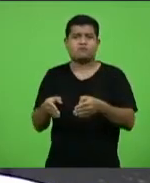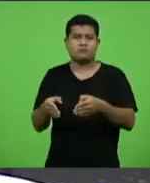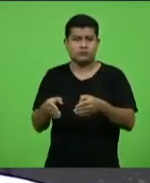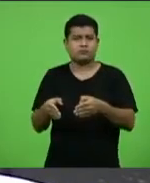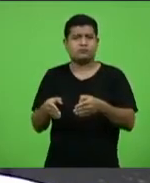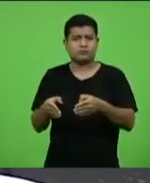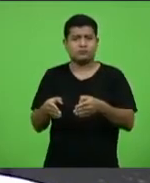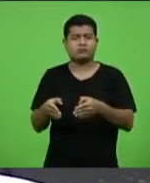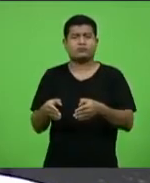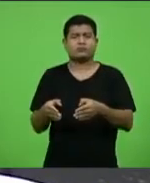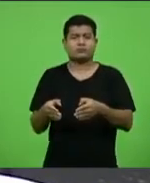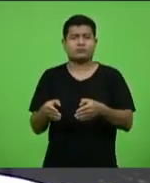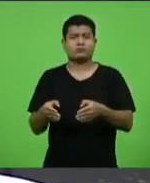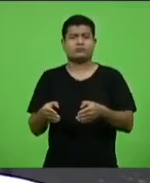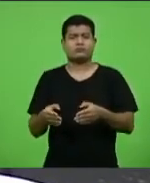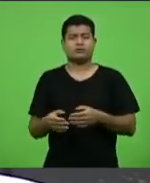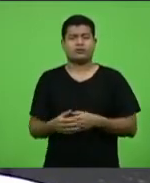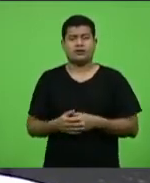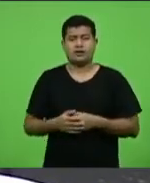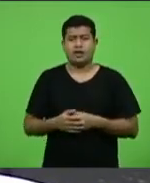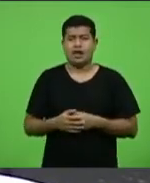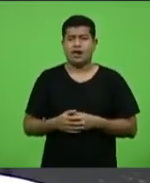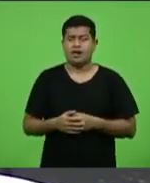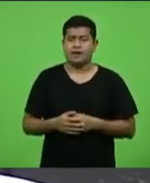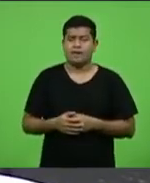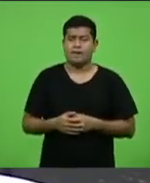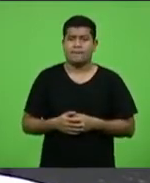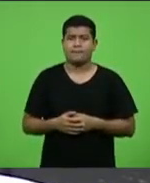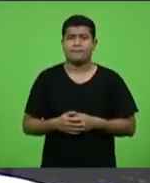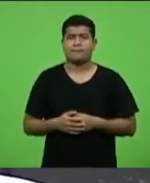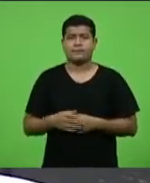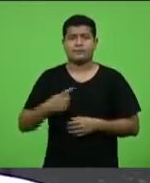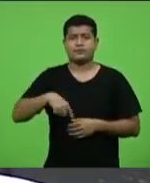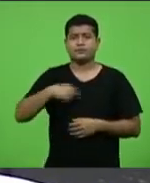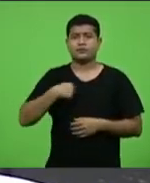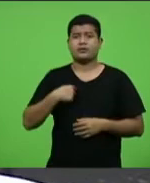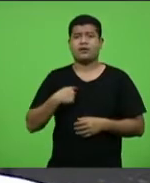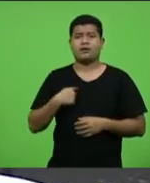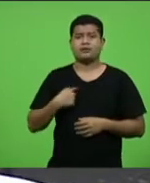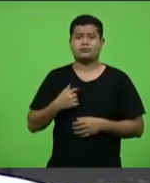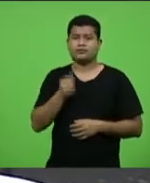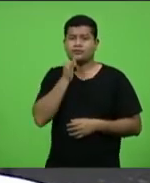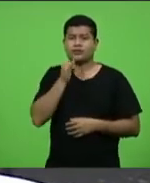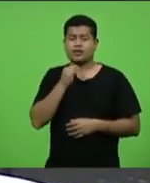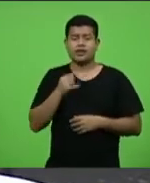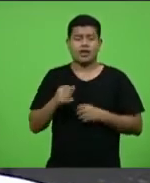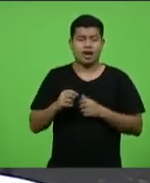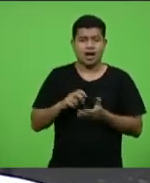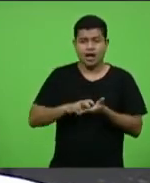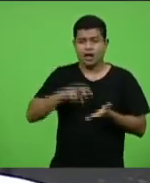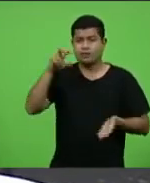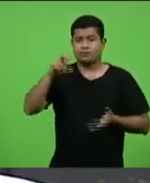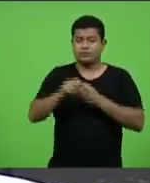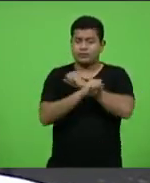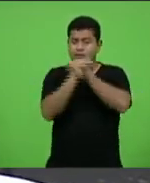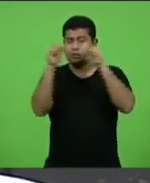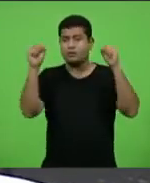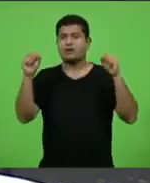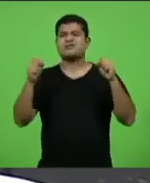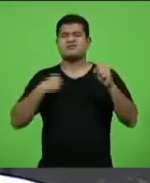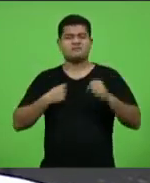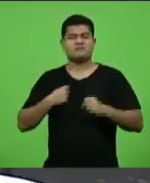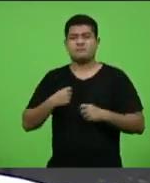o nosso foco, que seja a nossa ordem do dia aqui em Santa